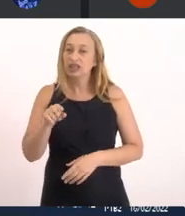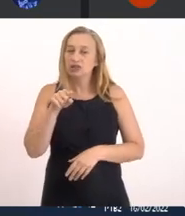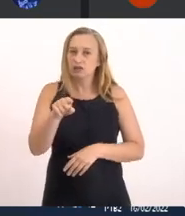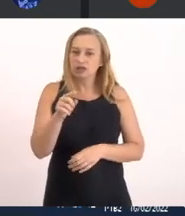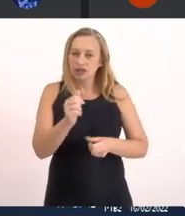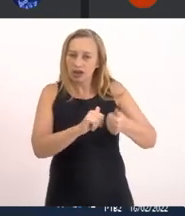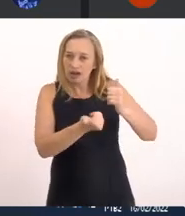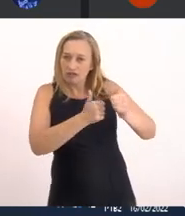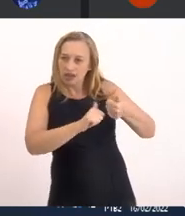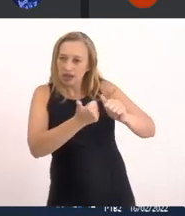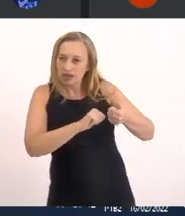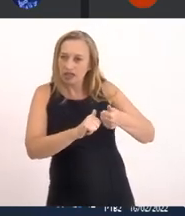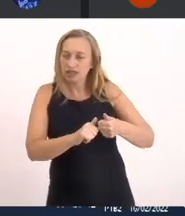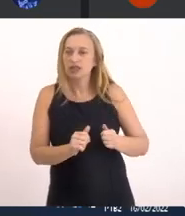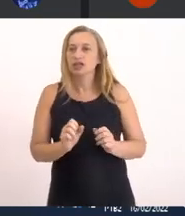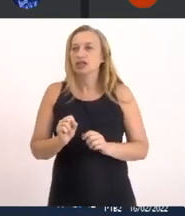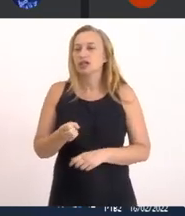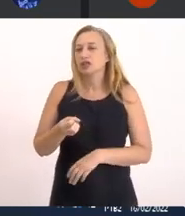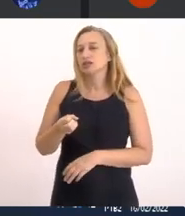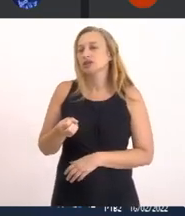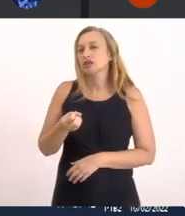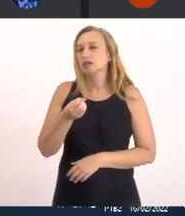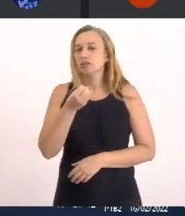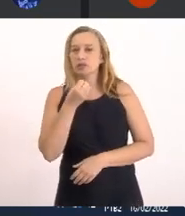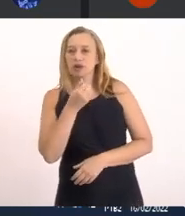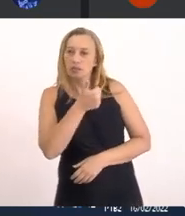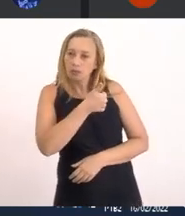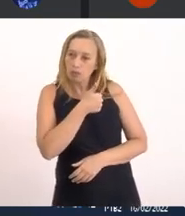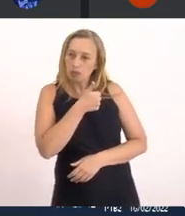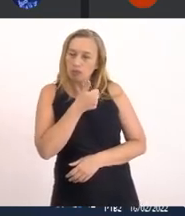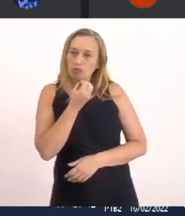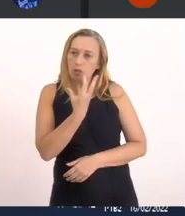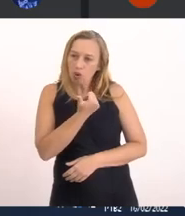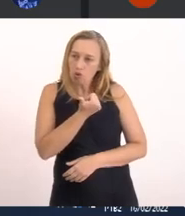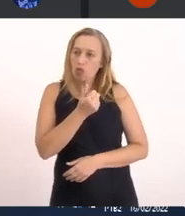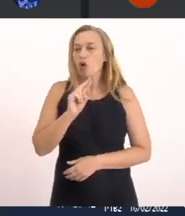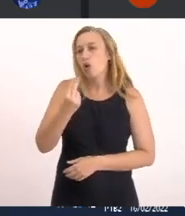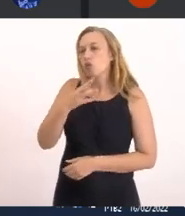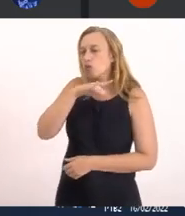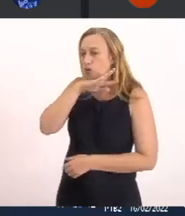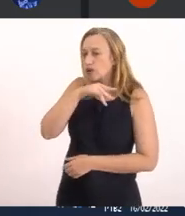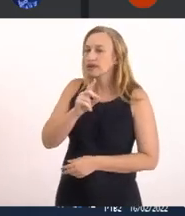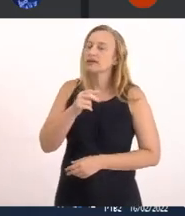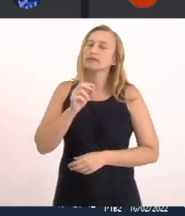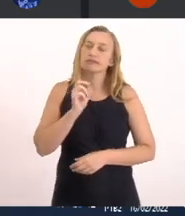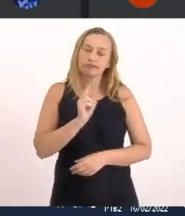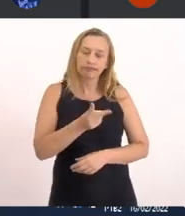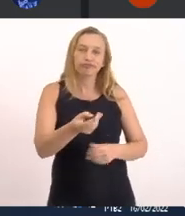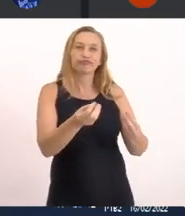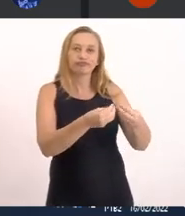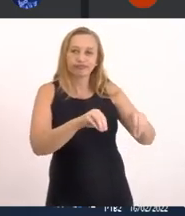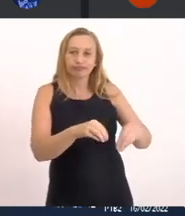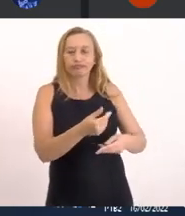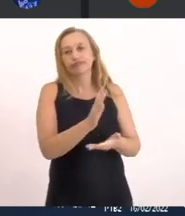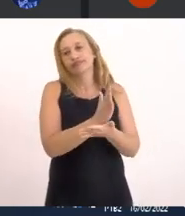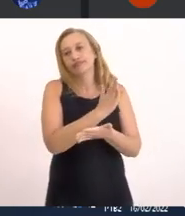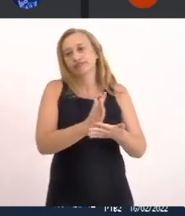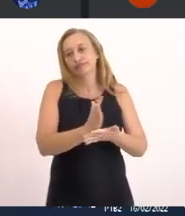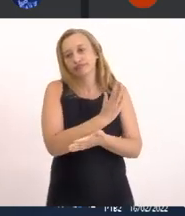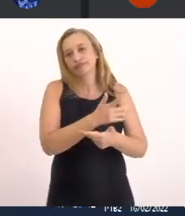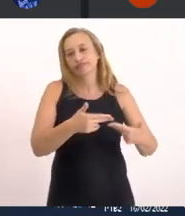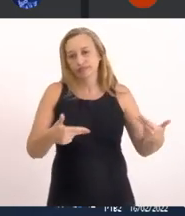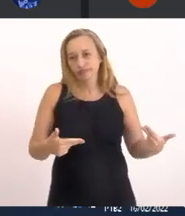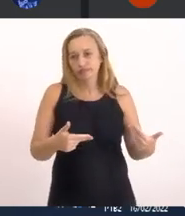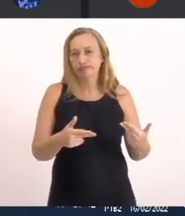impactos Se eles são Positivo ou negativo Então Há sempre o prejuízo De alguma coisa Em benefício maior